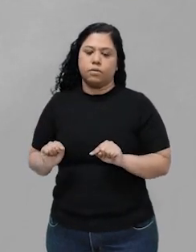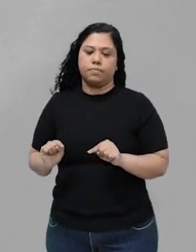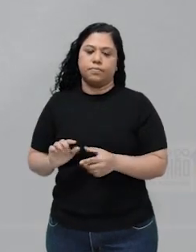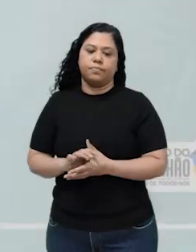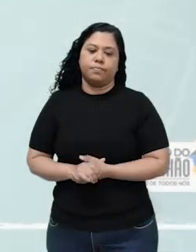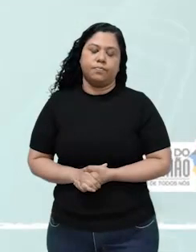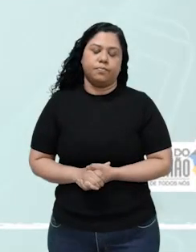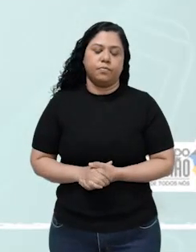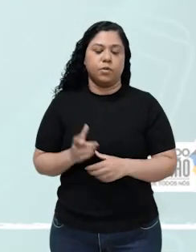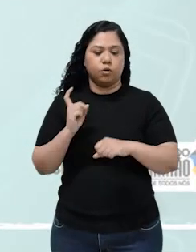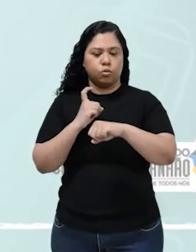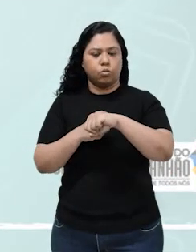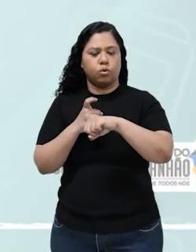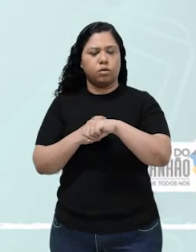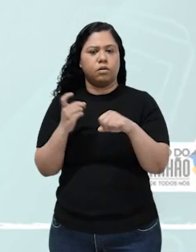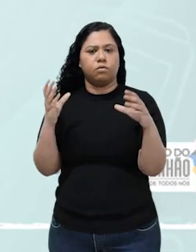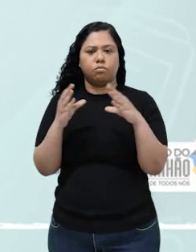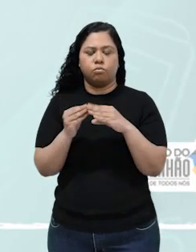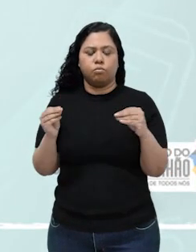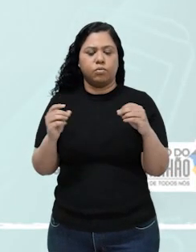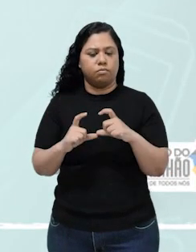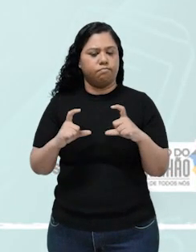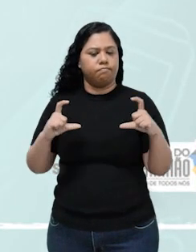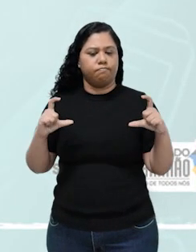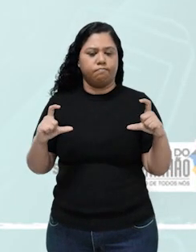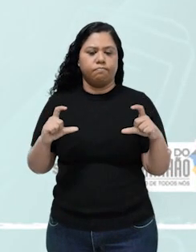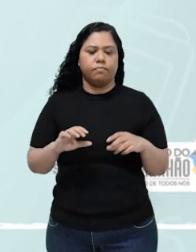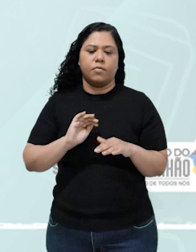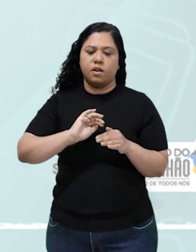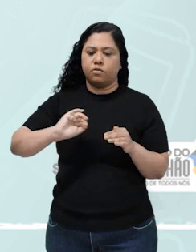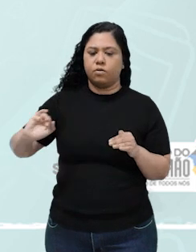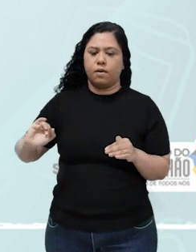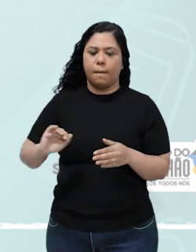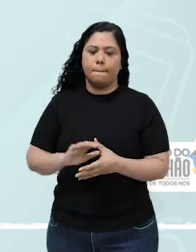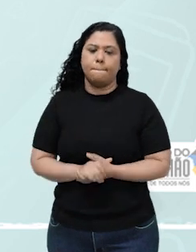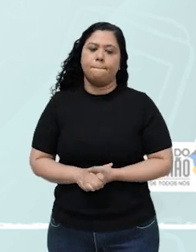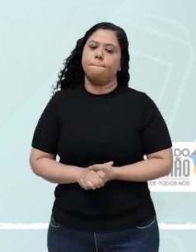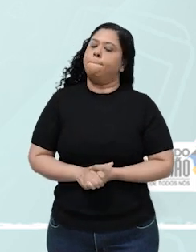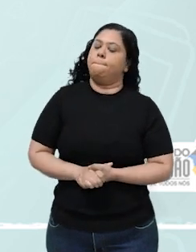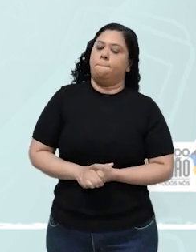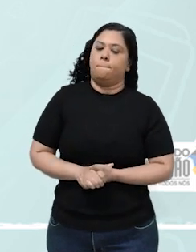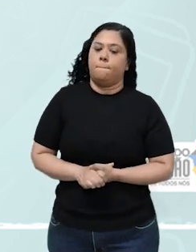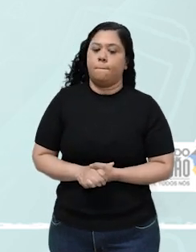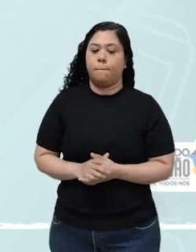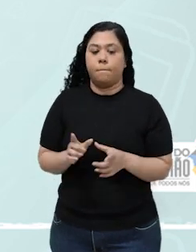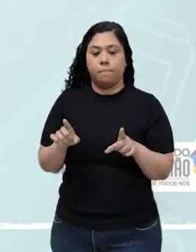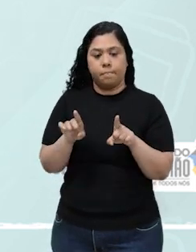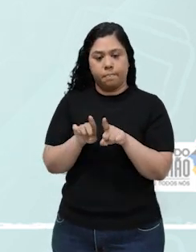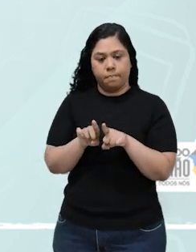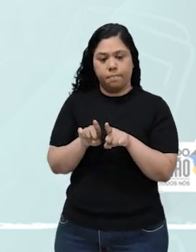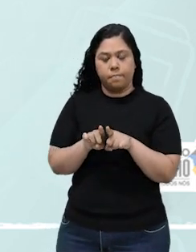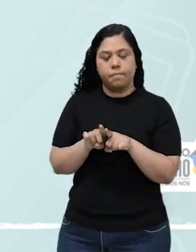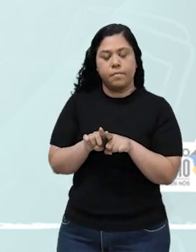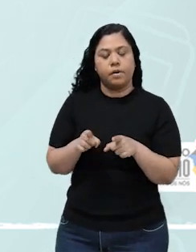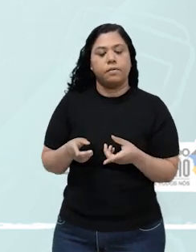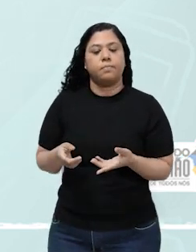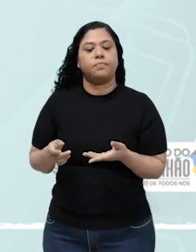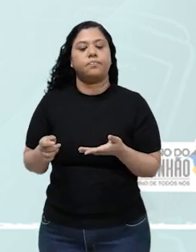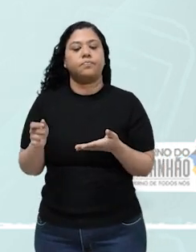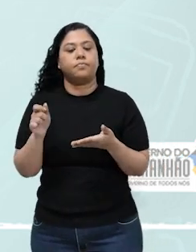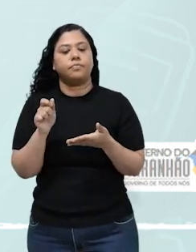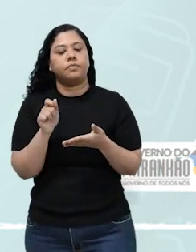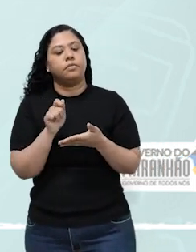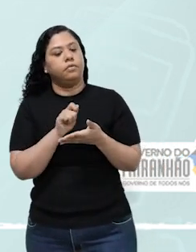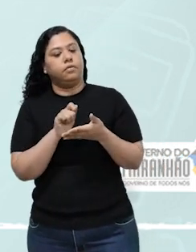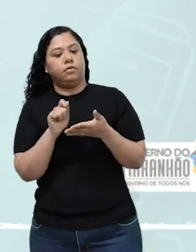devemos retirar da expressão da constante de equilíbrio. De forma similar, turma, nós vamos escrever a